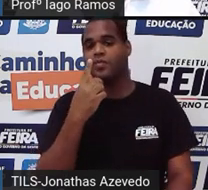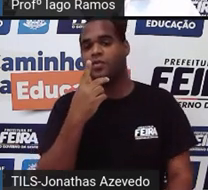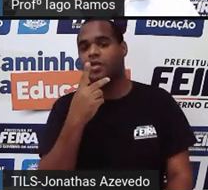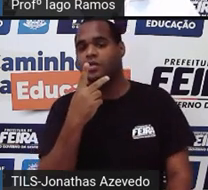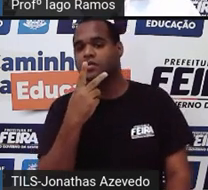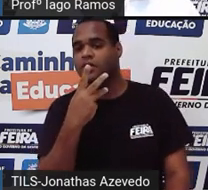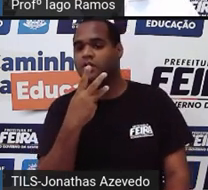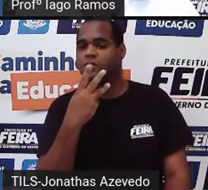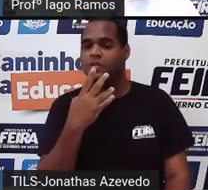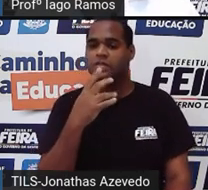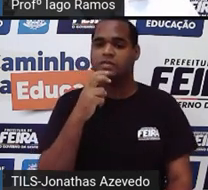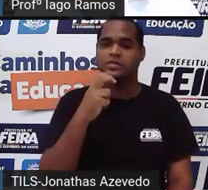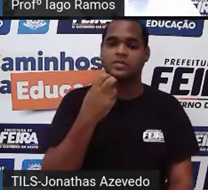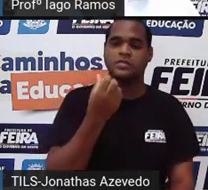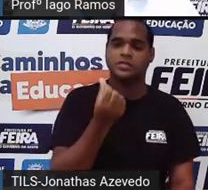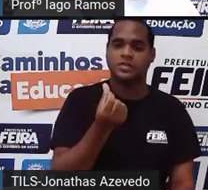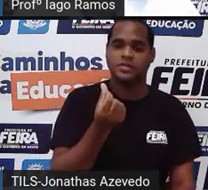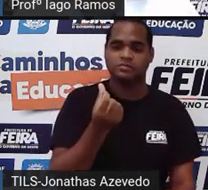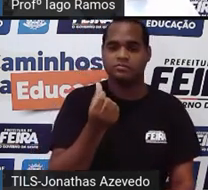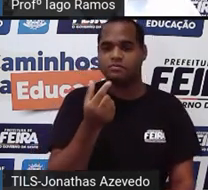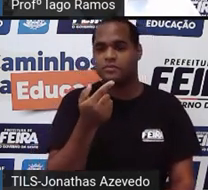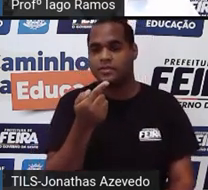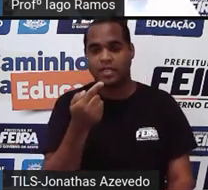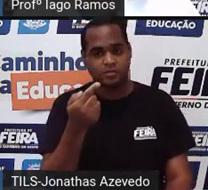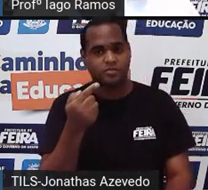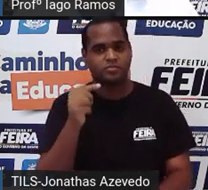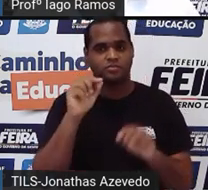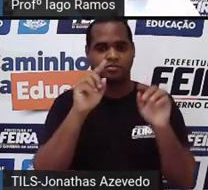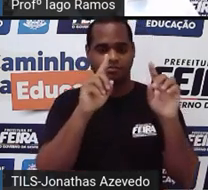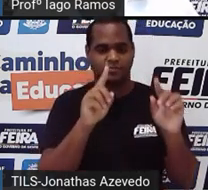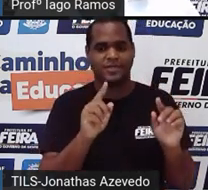três, quatro, cinco, seis, sete lados.